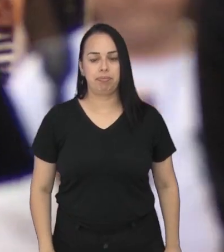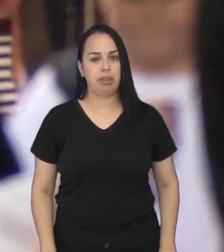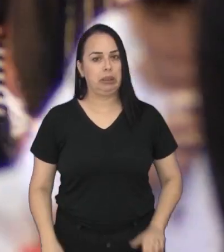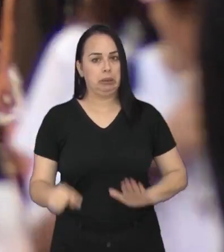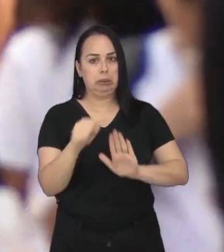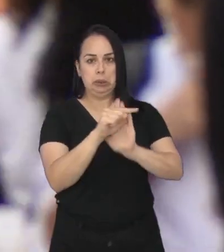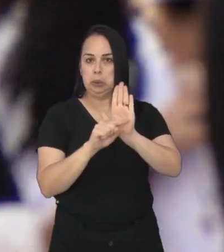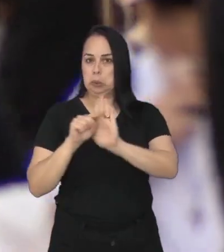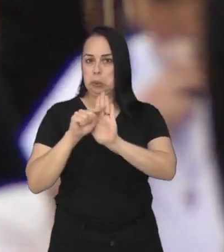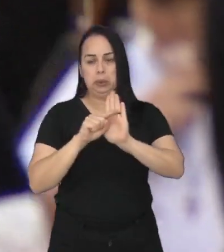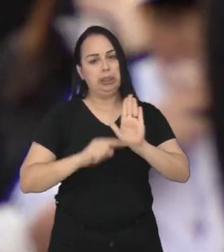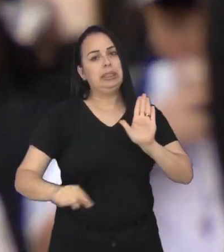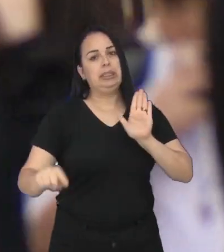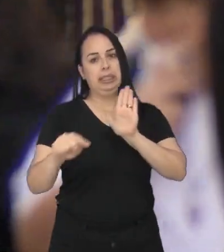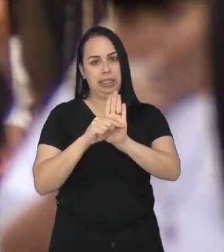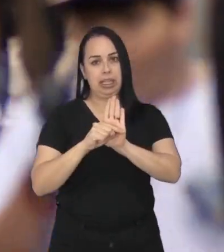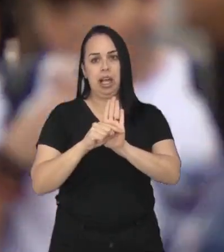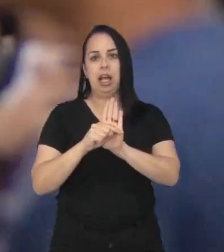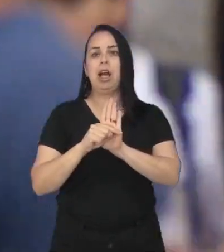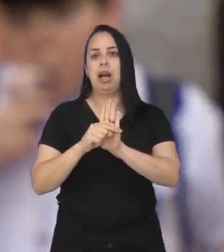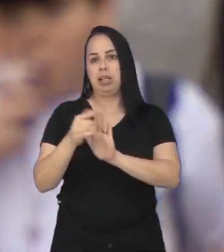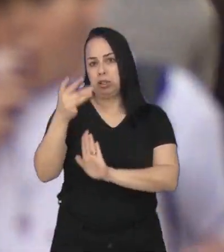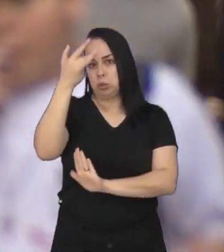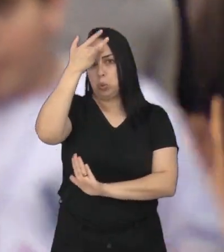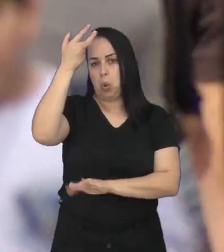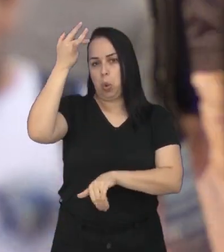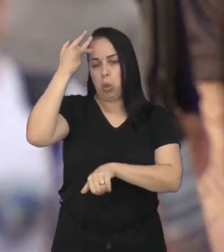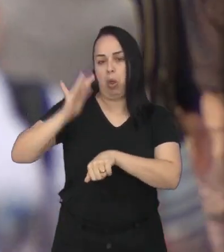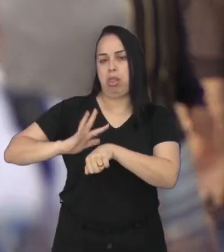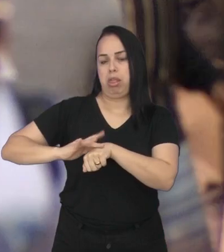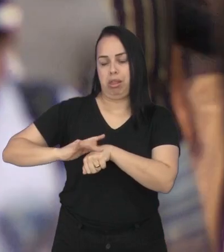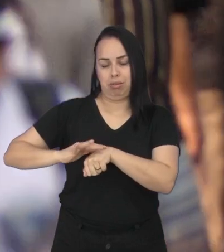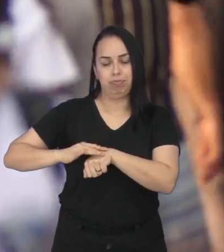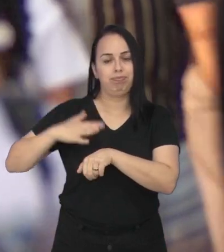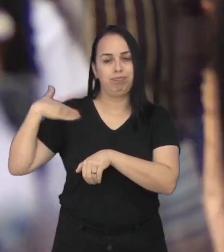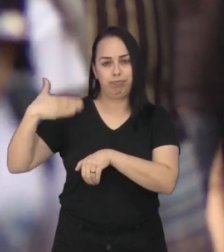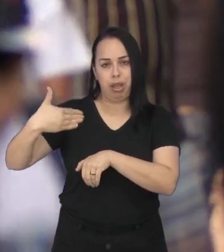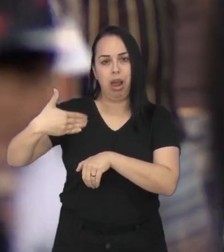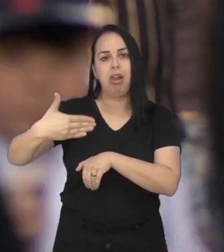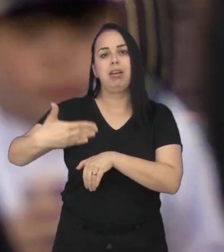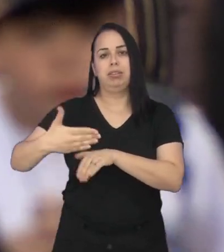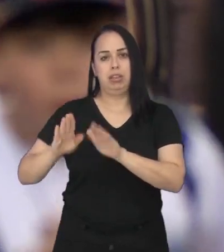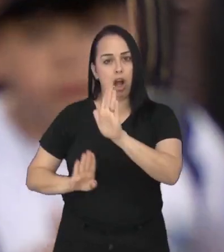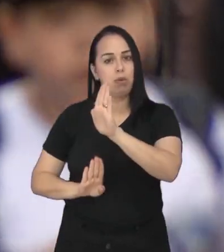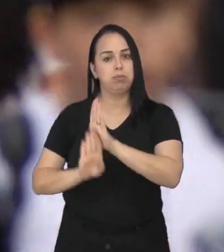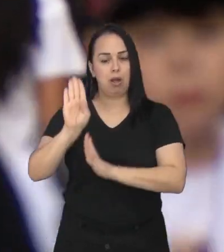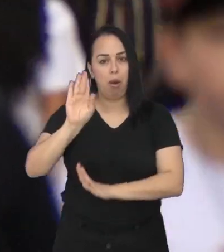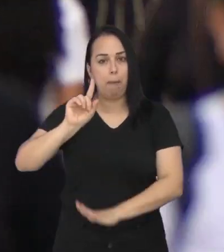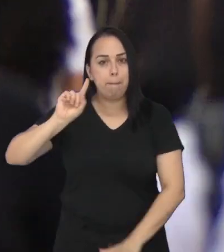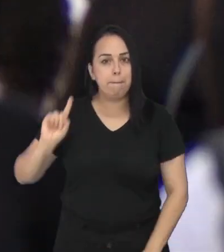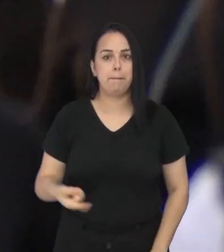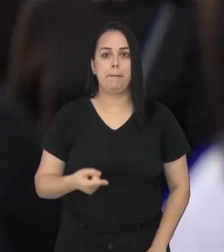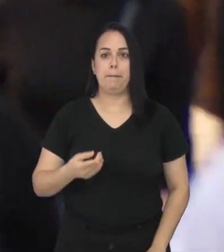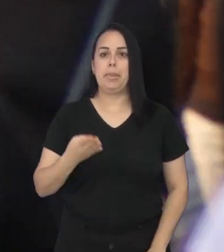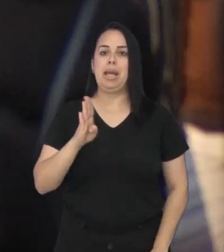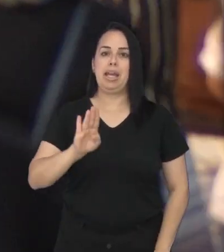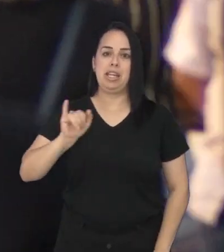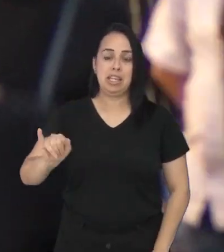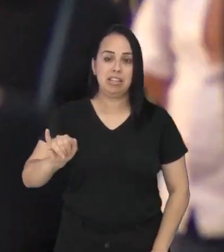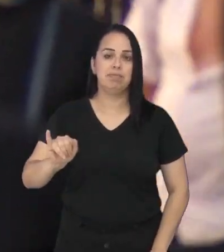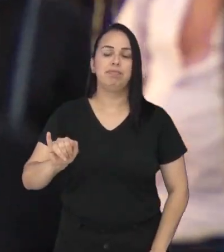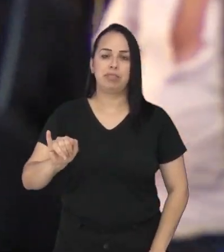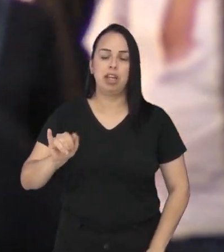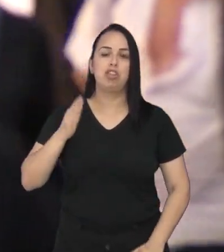O dado não é nada positivo. As doenças mentais vêm se tornando comuns nos últimos anos. Mais de um bilhão de